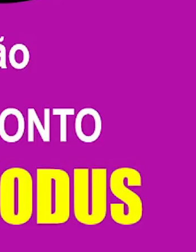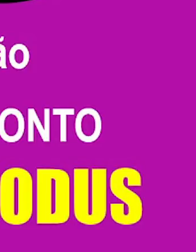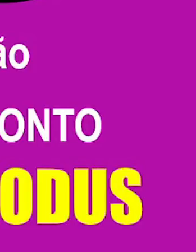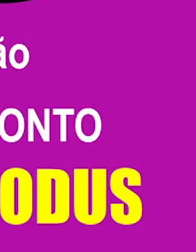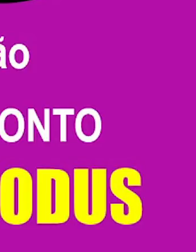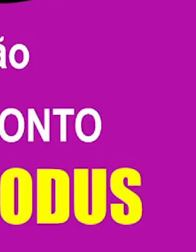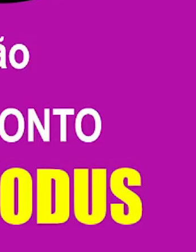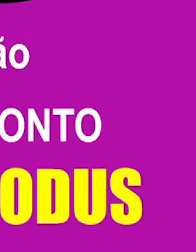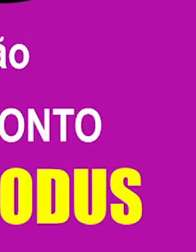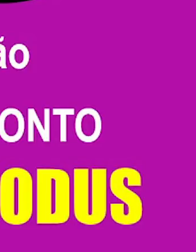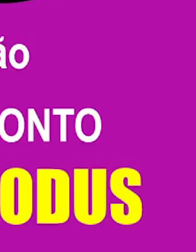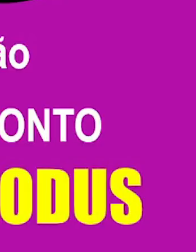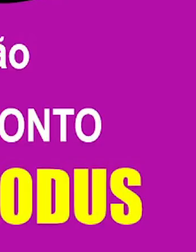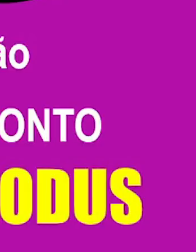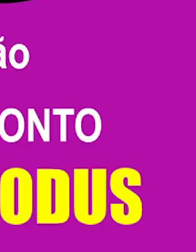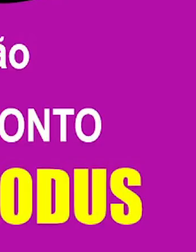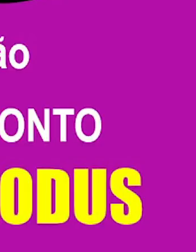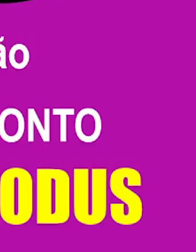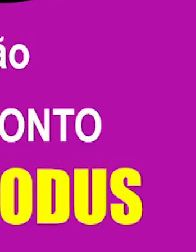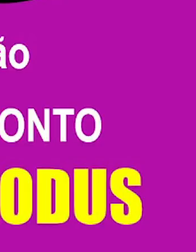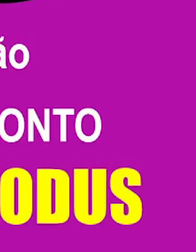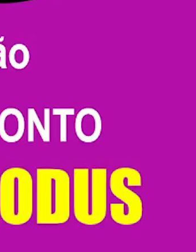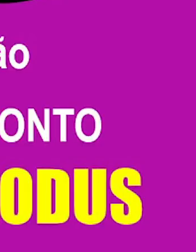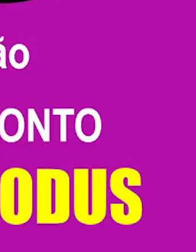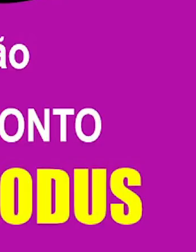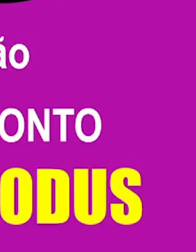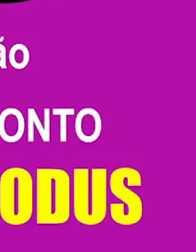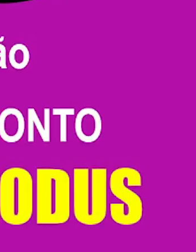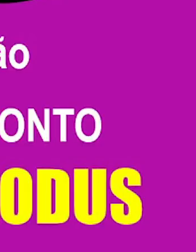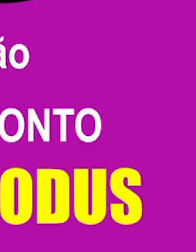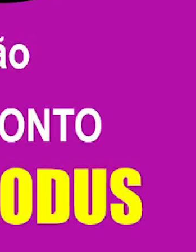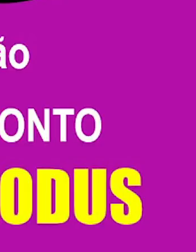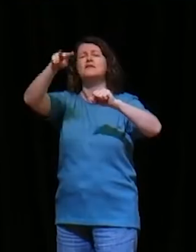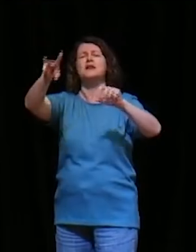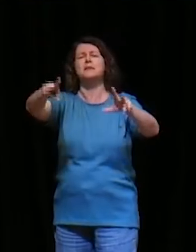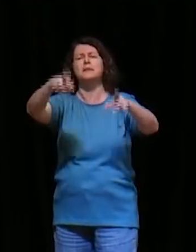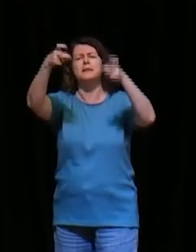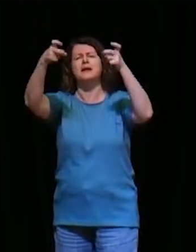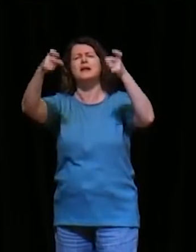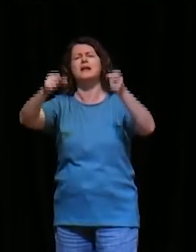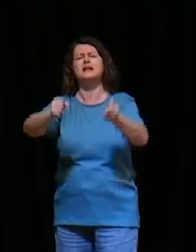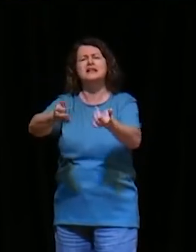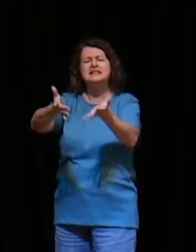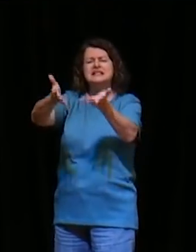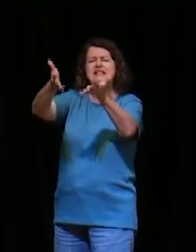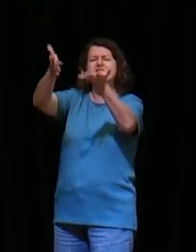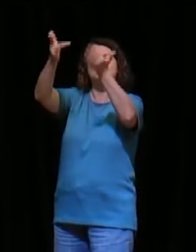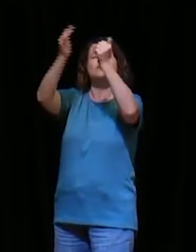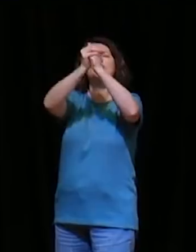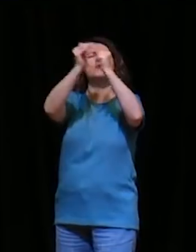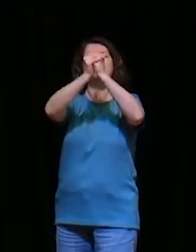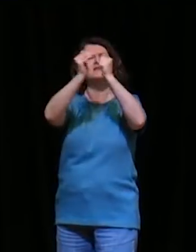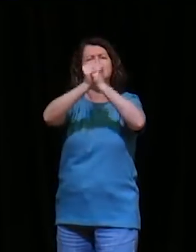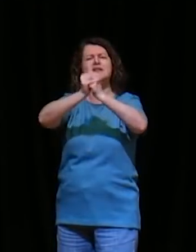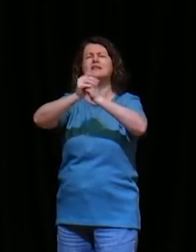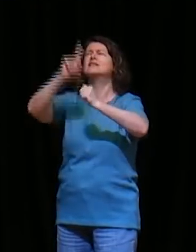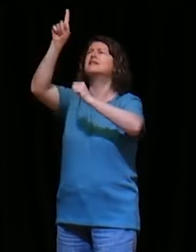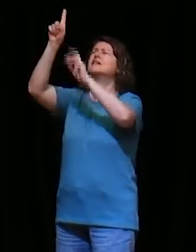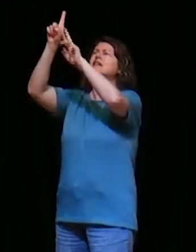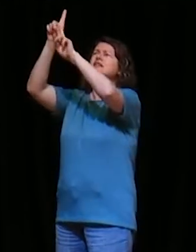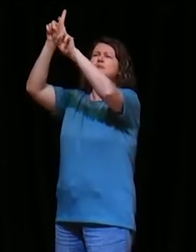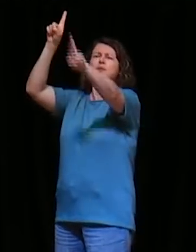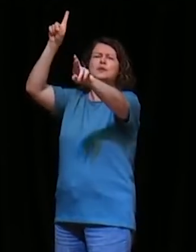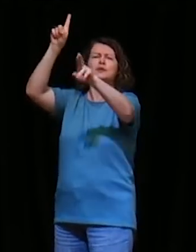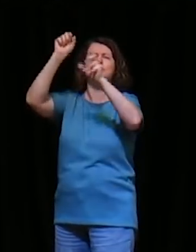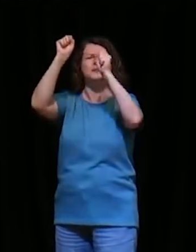é, é, incenso, que é levantado, para o Senhor, ele desce com o poder, com o poder do Senhor, para recomeços,